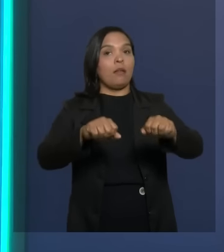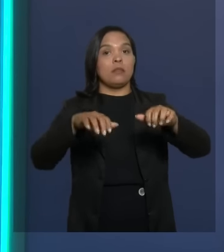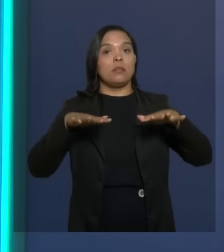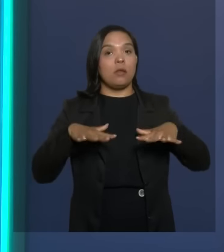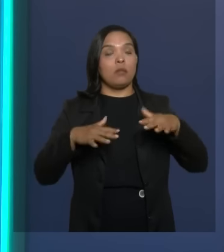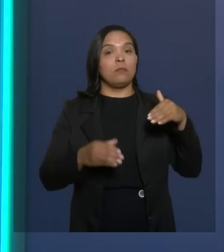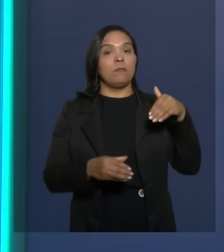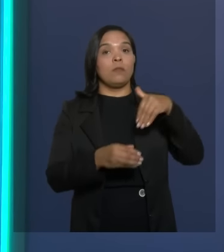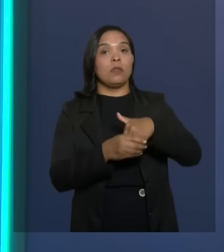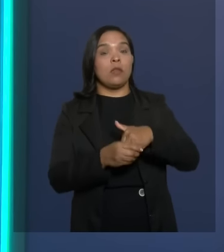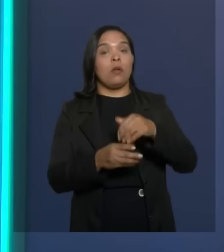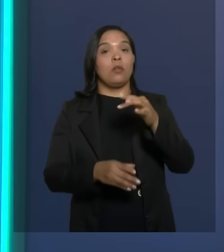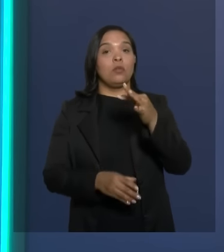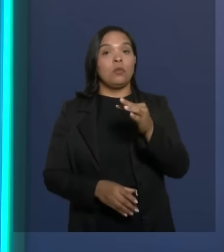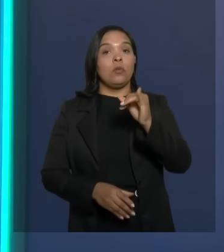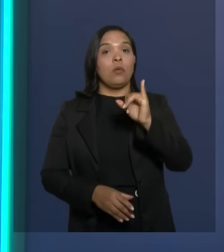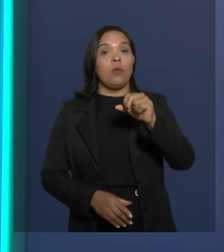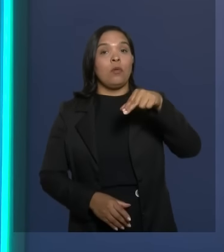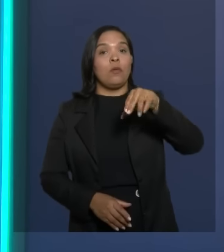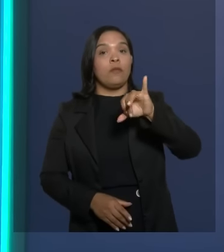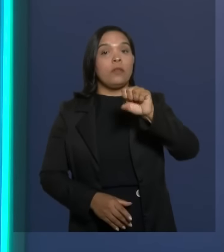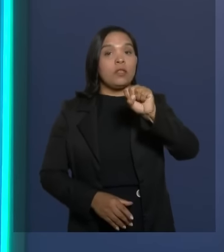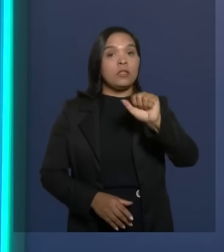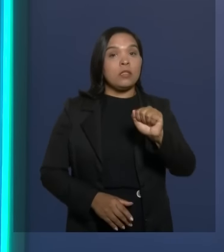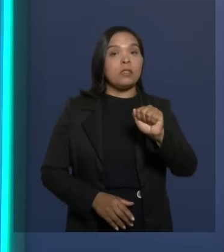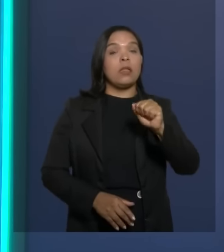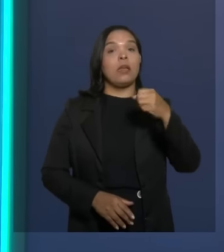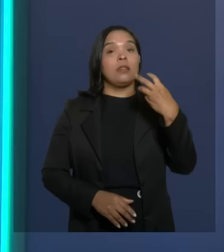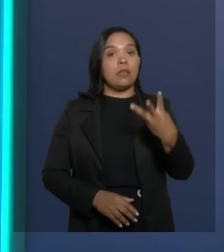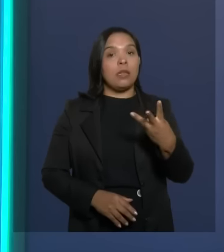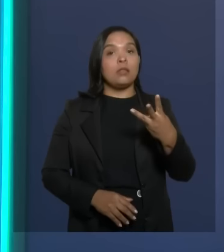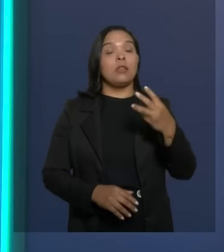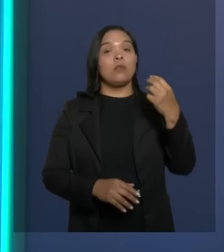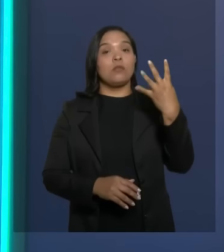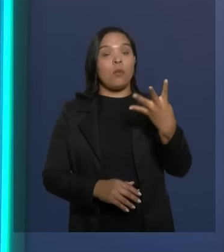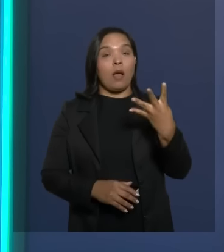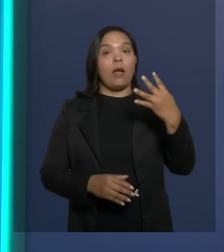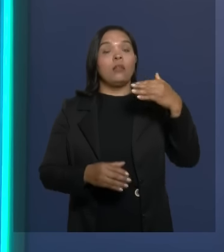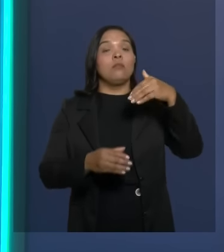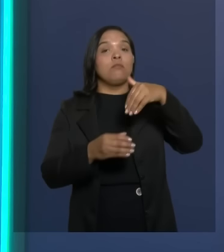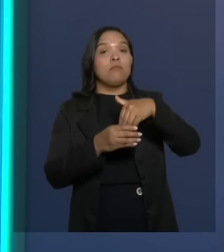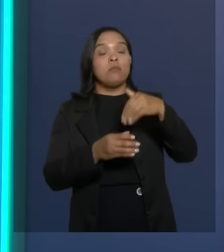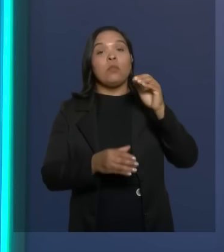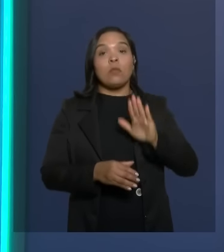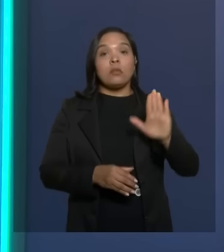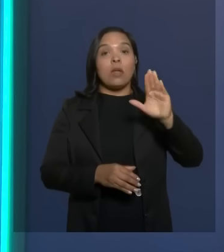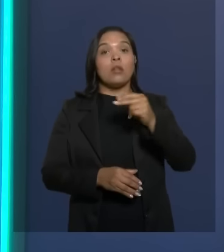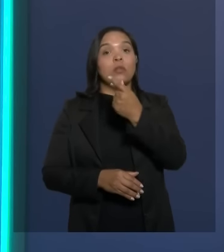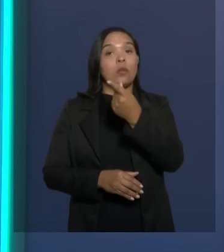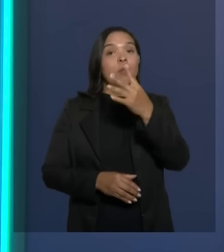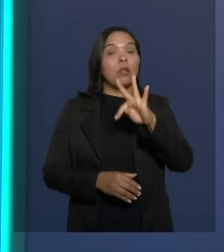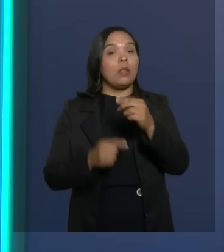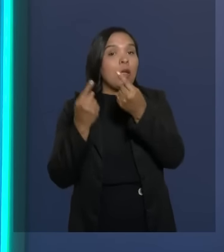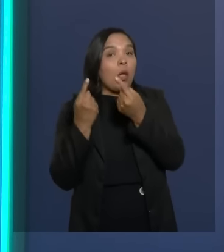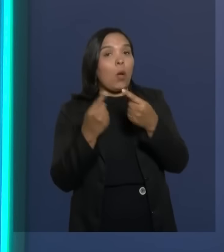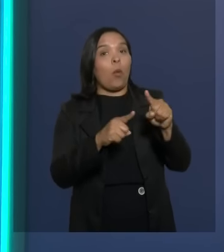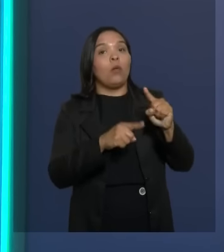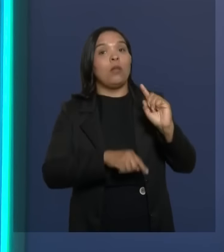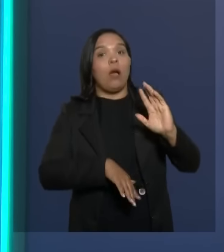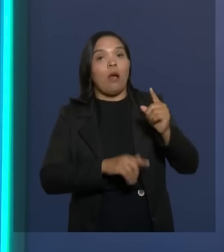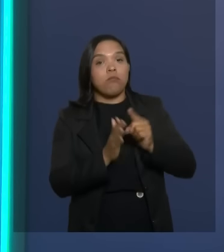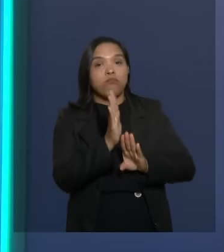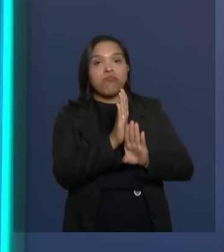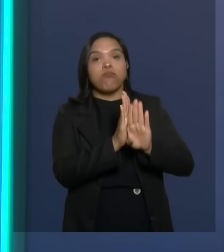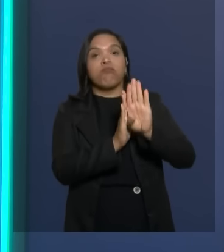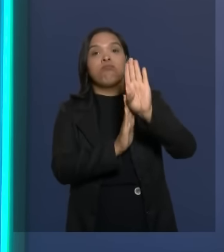de votação do Finiza 3 e está na ata e que os quatro candidatos do PT, que não sei por que são contra o Progresso e Conquista,